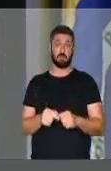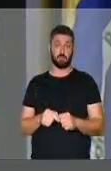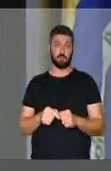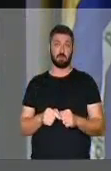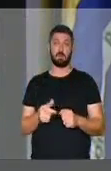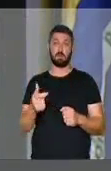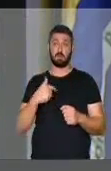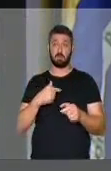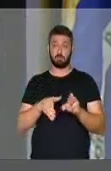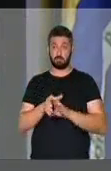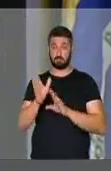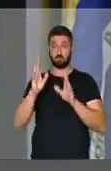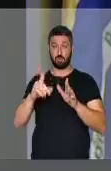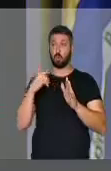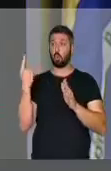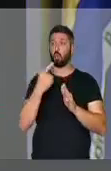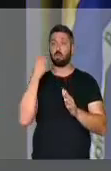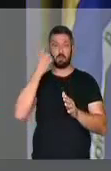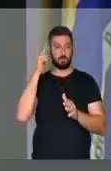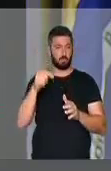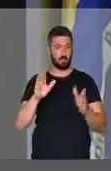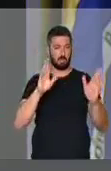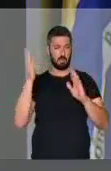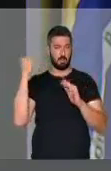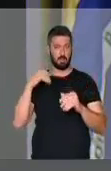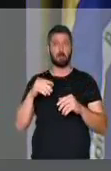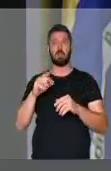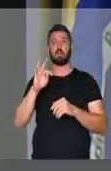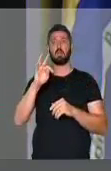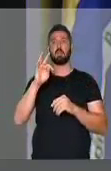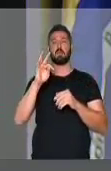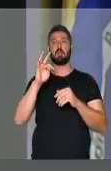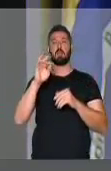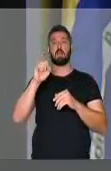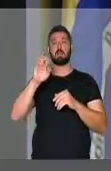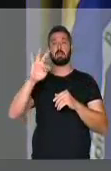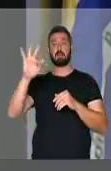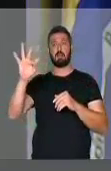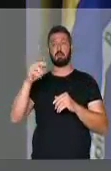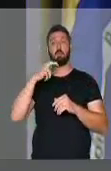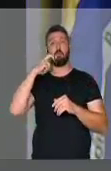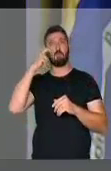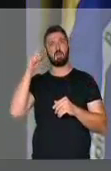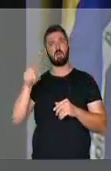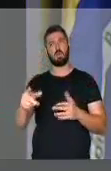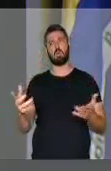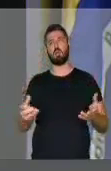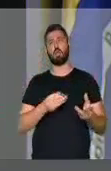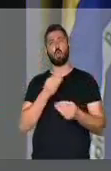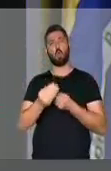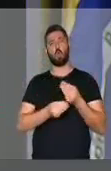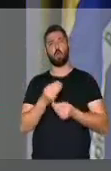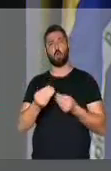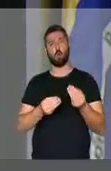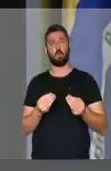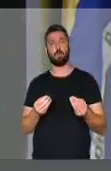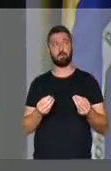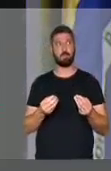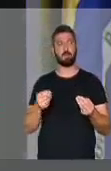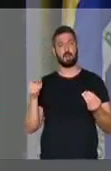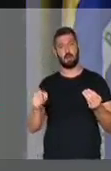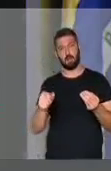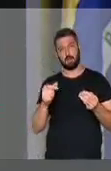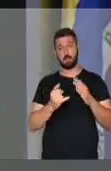que foi encaminhada para todos os deputados aqui na época, para Tribunal Superior. É uma pouca vergonha a maneira com que